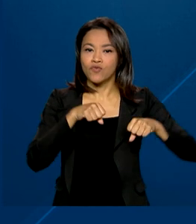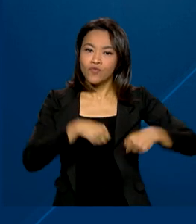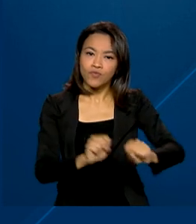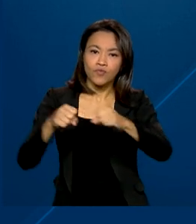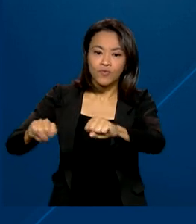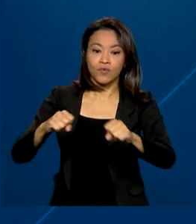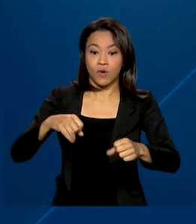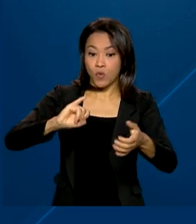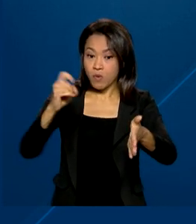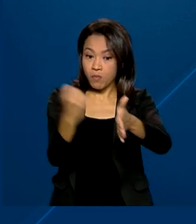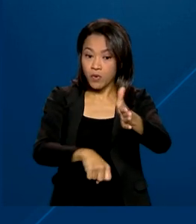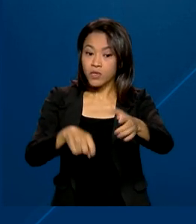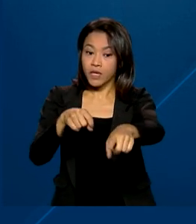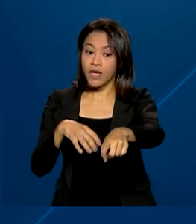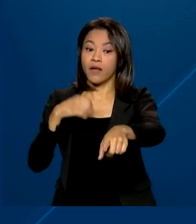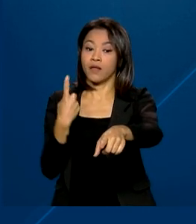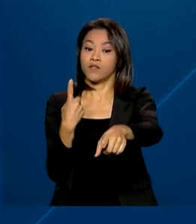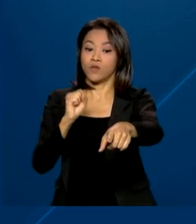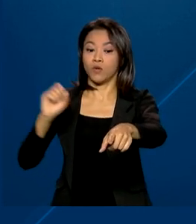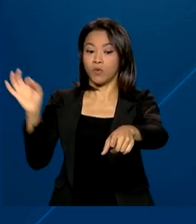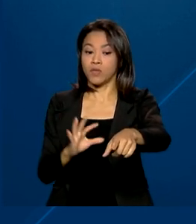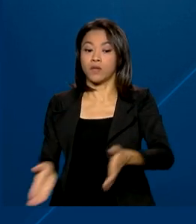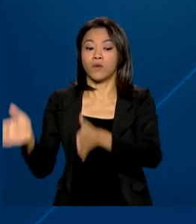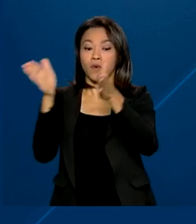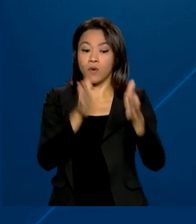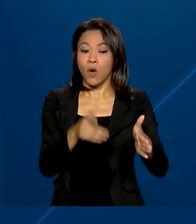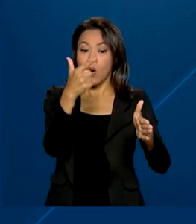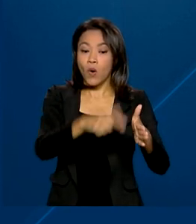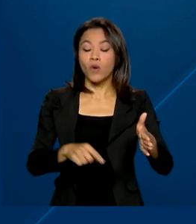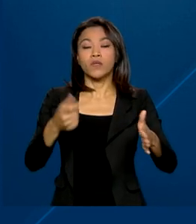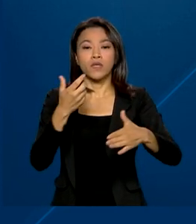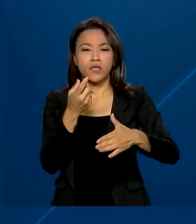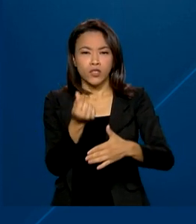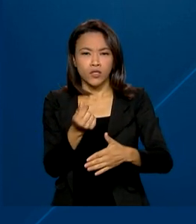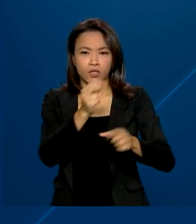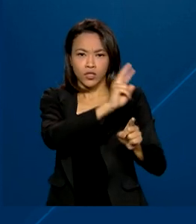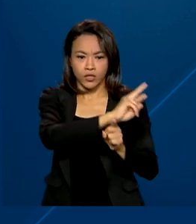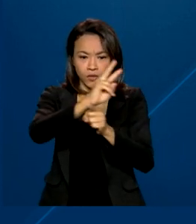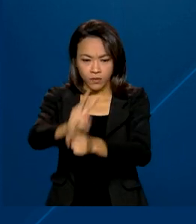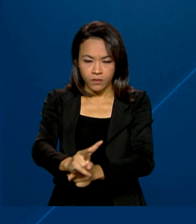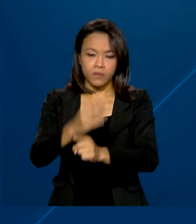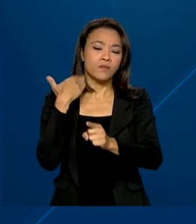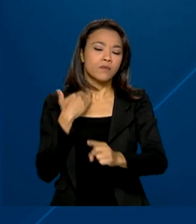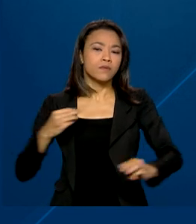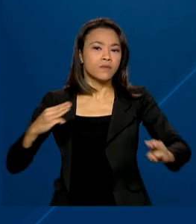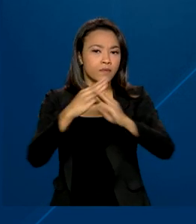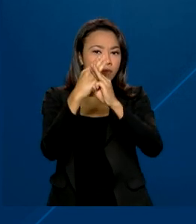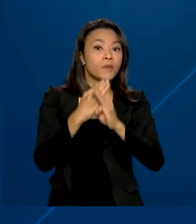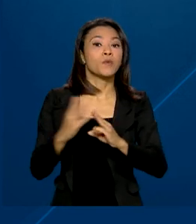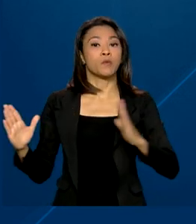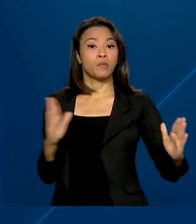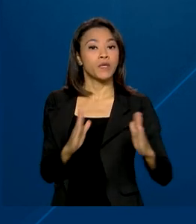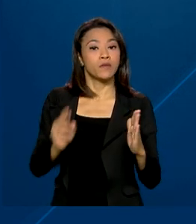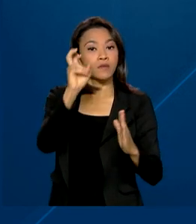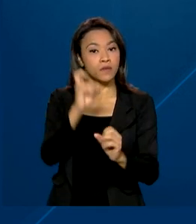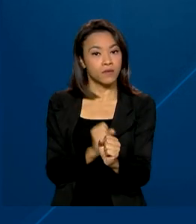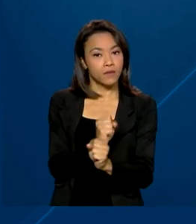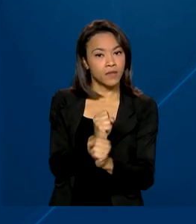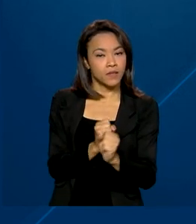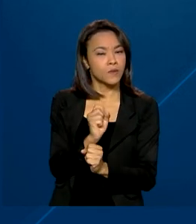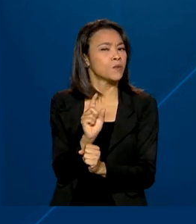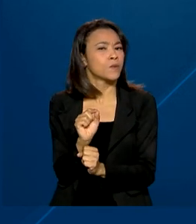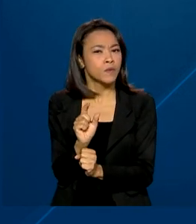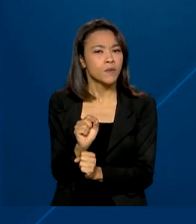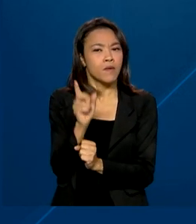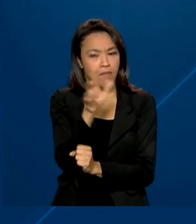18%. O Ministério lançou ainda uma linha de crédito pela Caixa Econômica Federal com validade de 5 anos para as